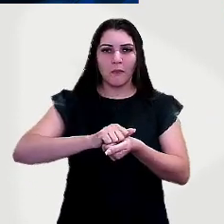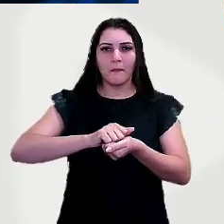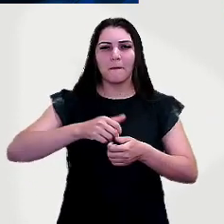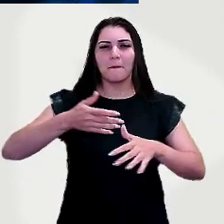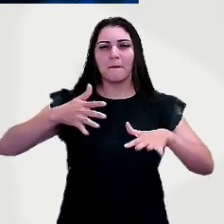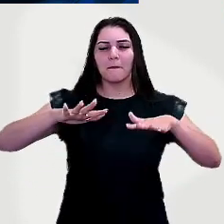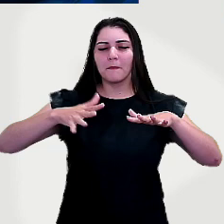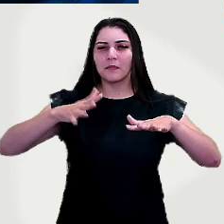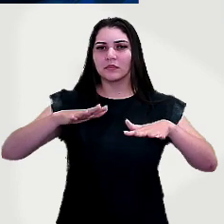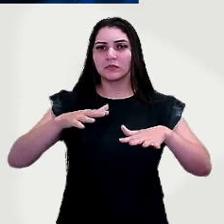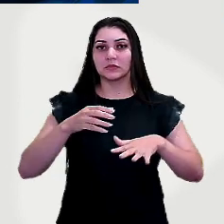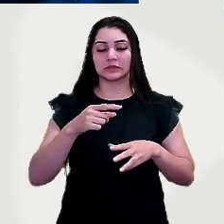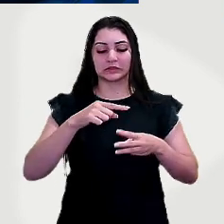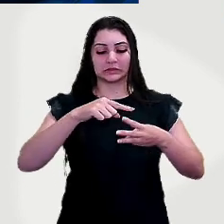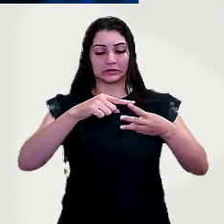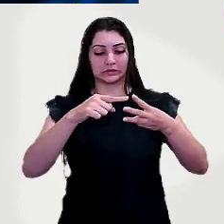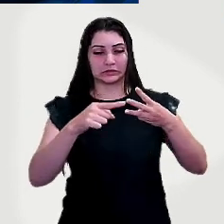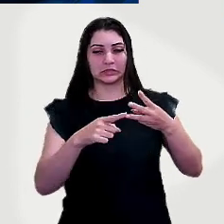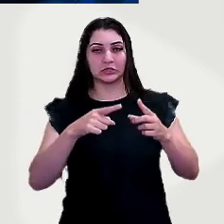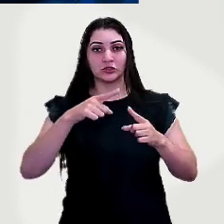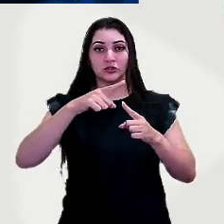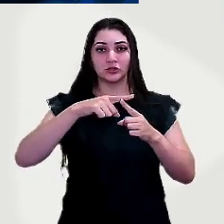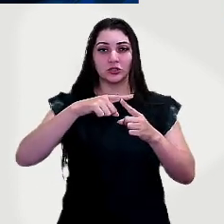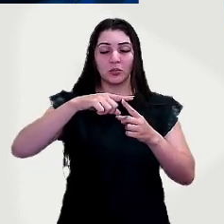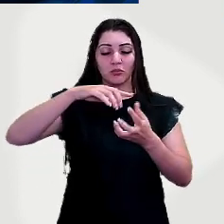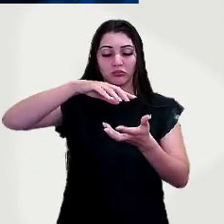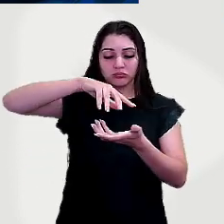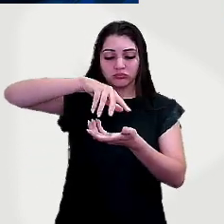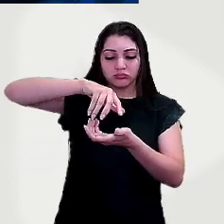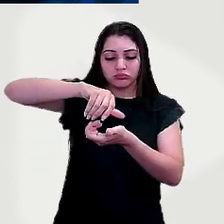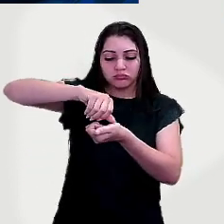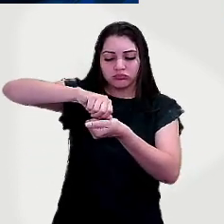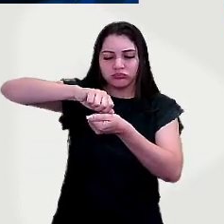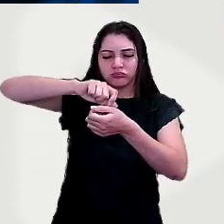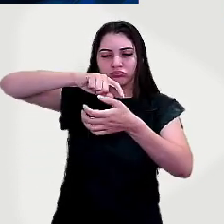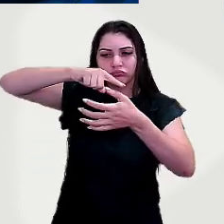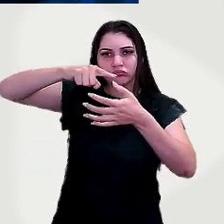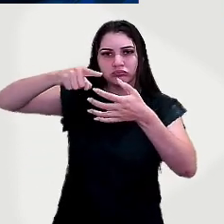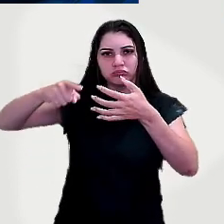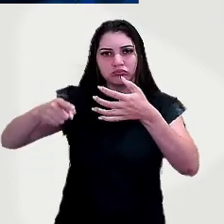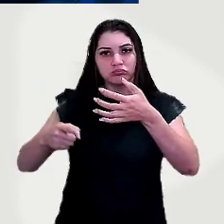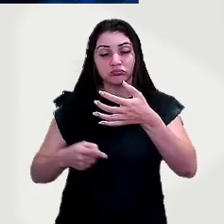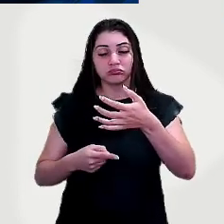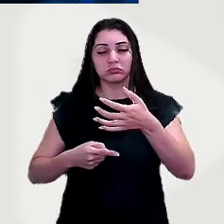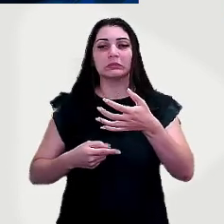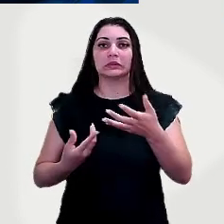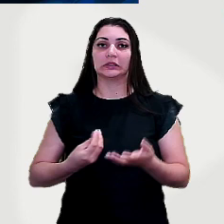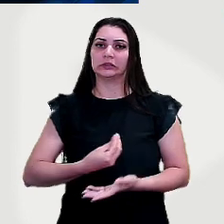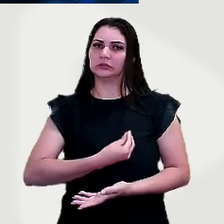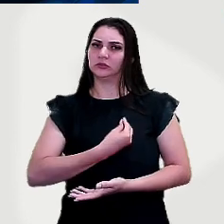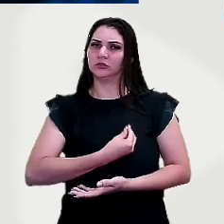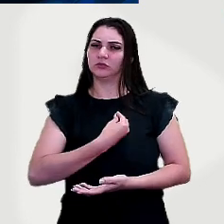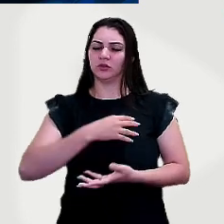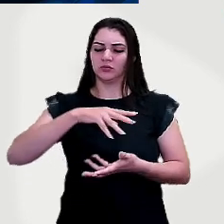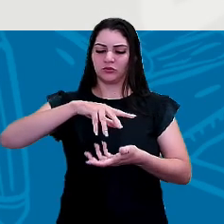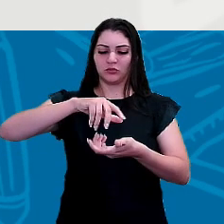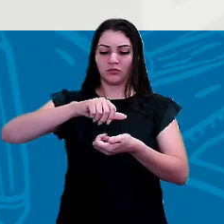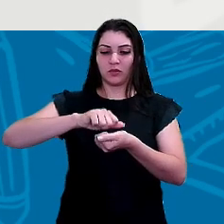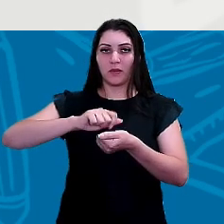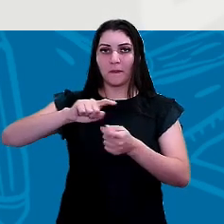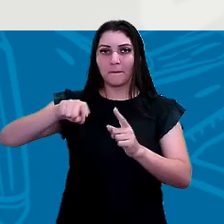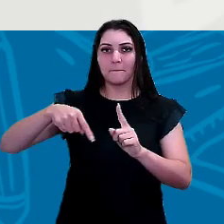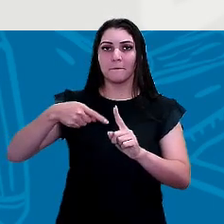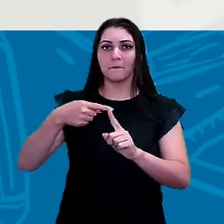3 quartos da superfície do planeta. Nós moramos no planeta Terra, mas a superfície da água